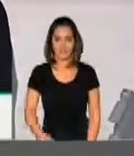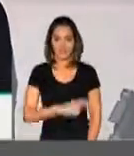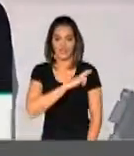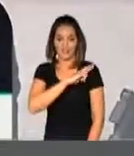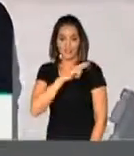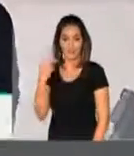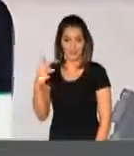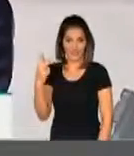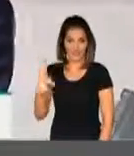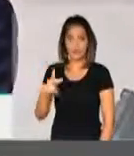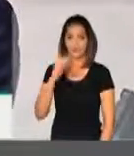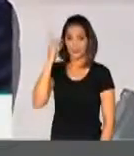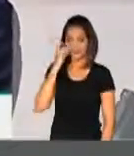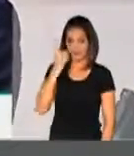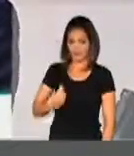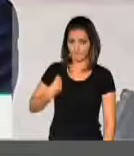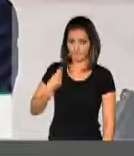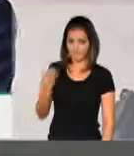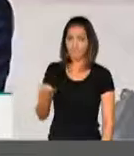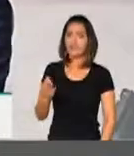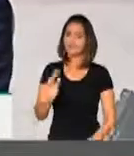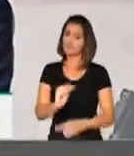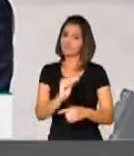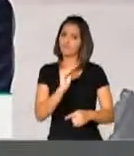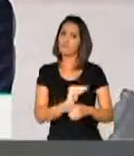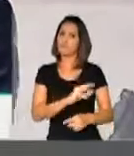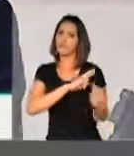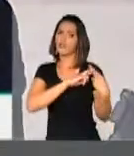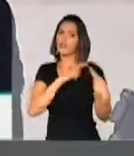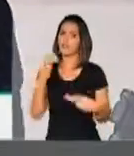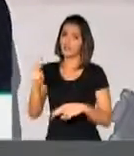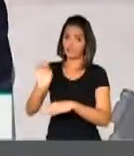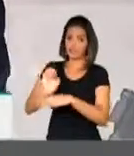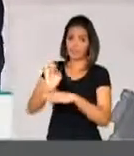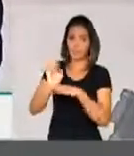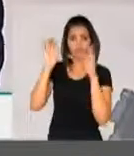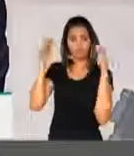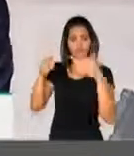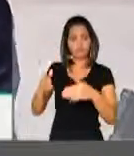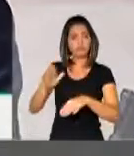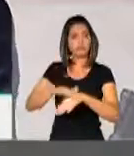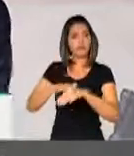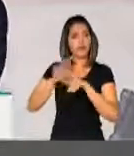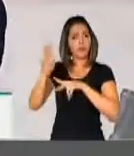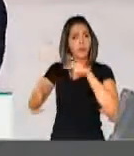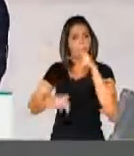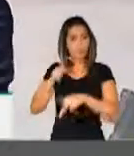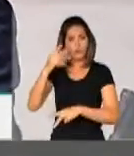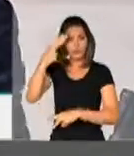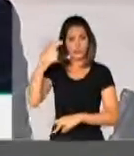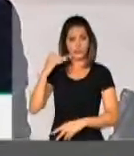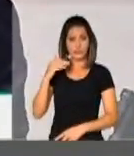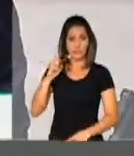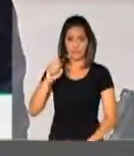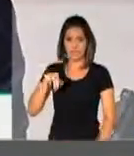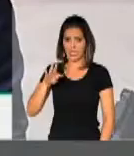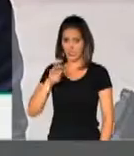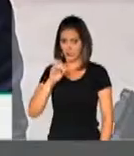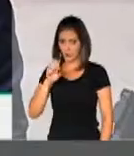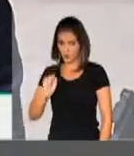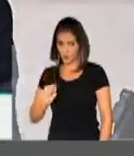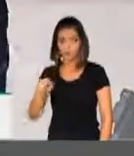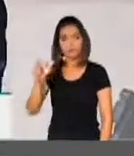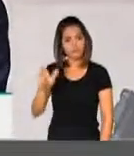nesse papel, tem cuidado das suas responsabilidades regionais com relação ao Porto de Santos, a região ali